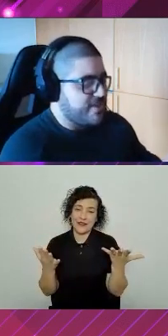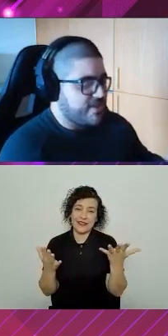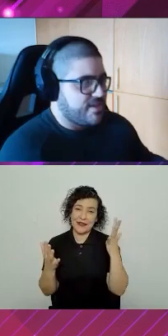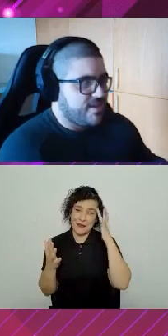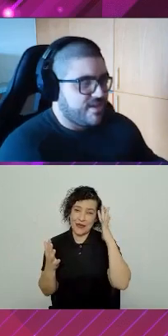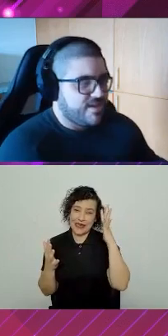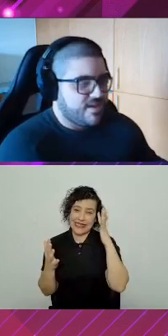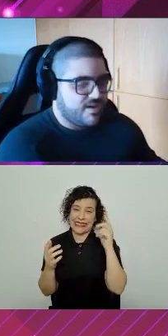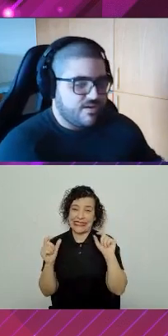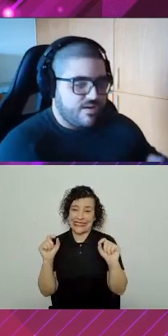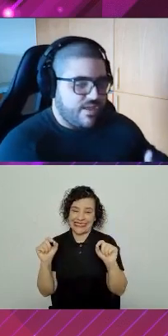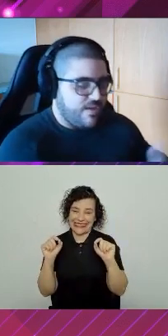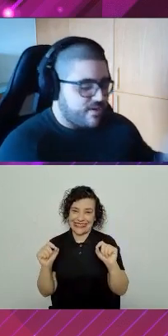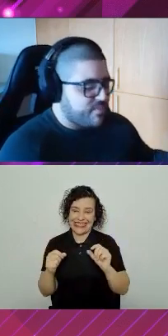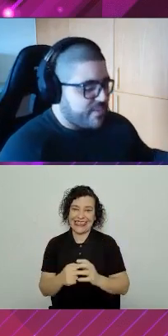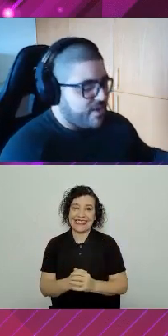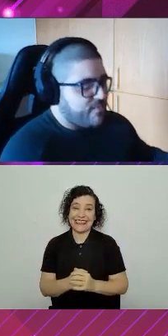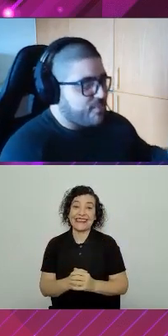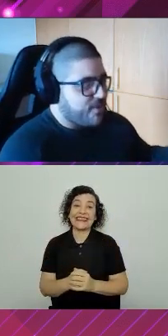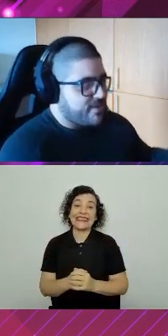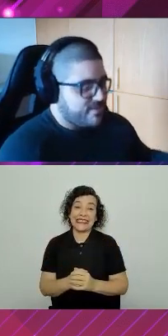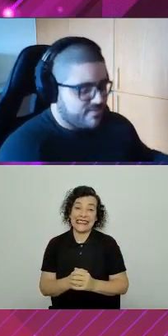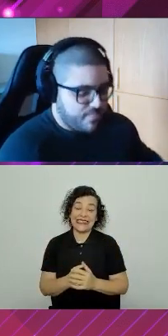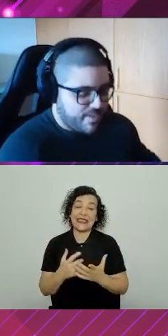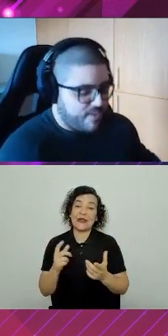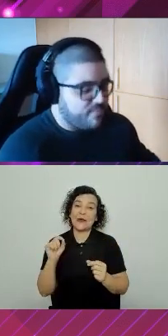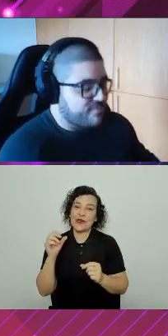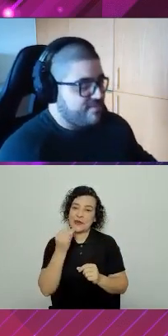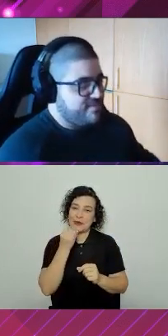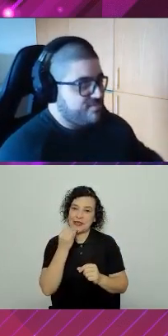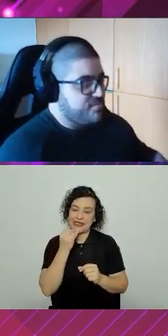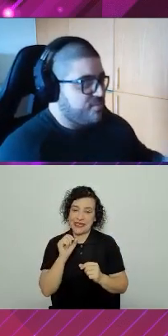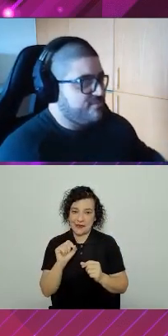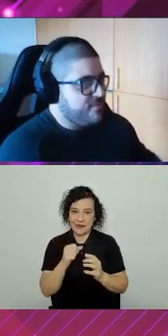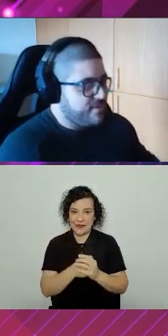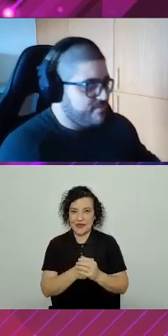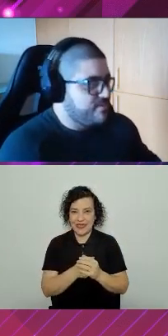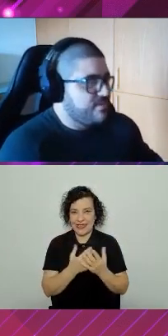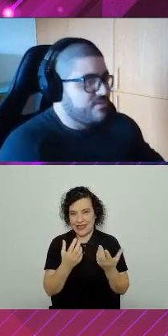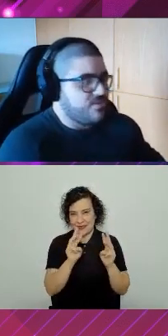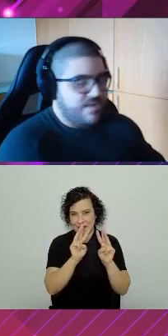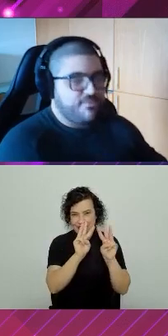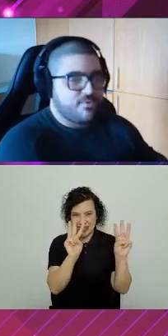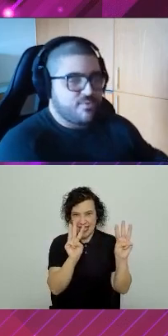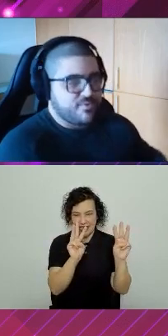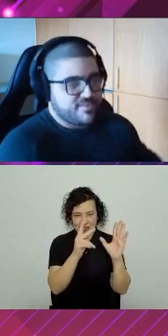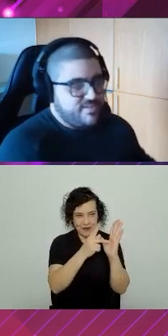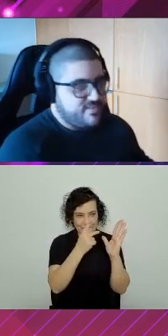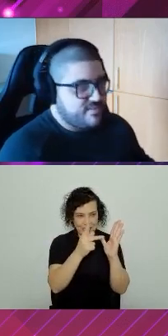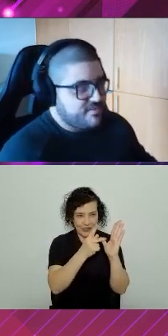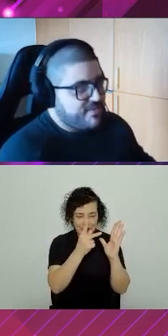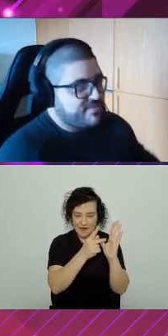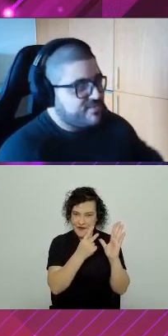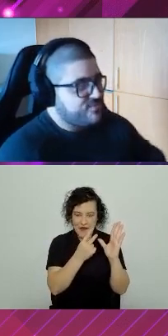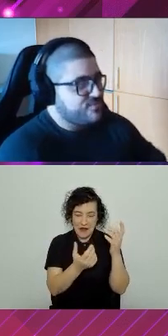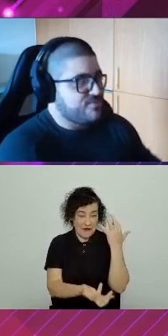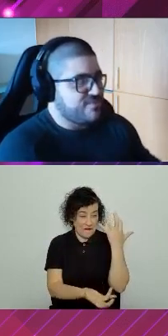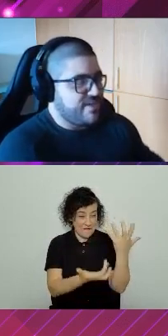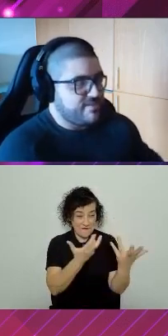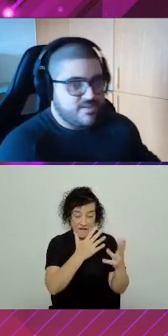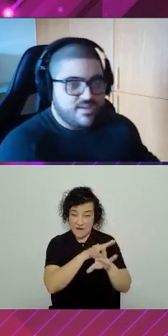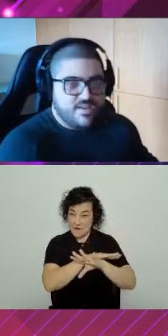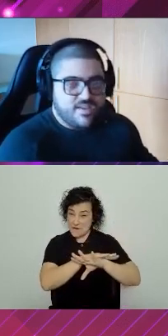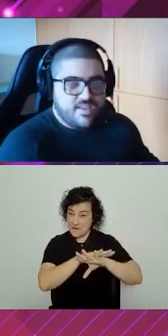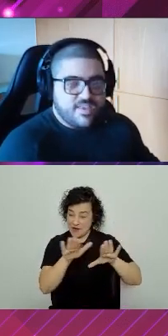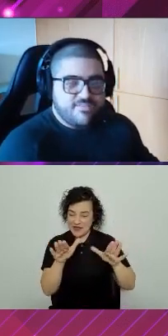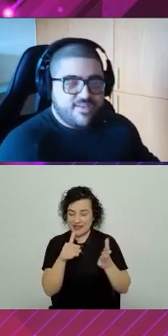o quê? É hora de eu pegar o meu blog, de eu pegar o meu sitezinho de portfólio, tocar fogo no meu site, fazer tudo do